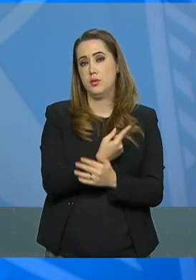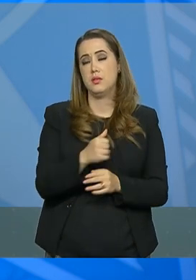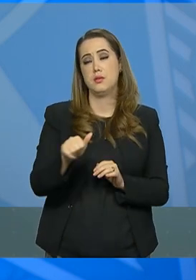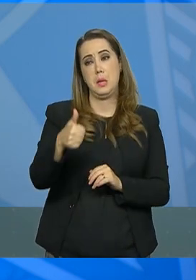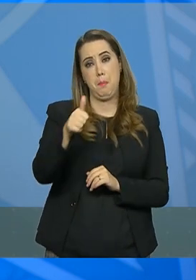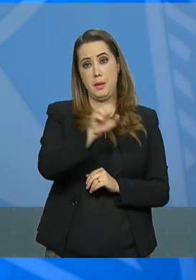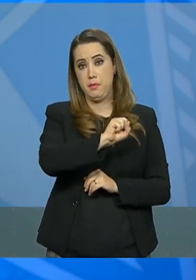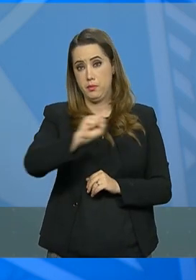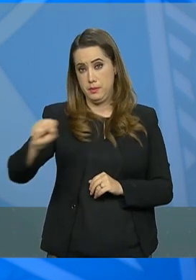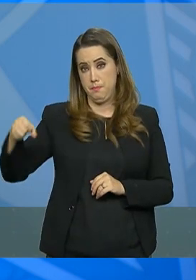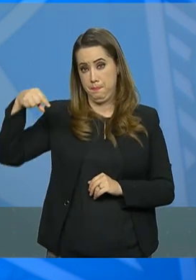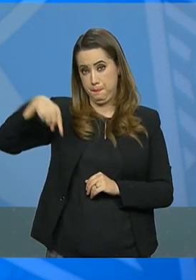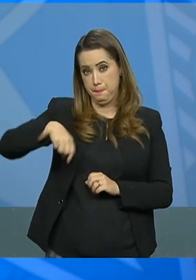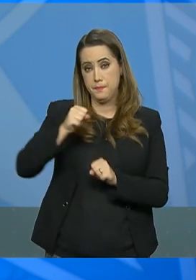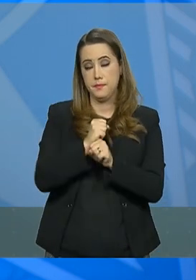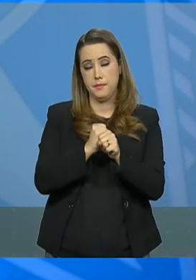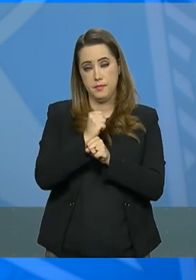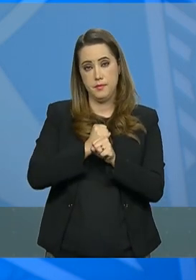primeiro semestre.